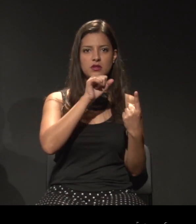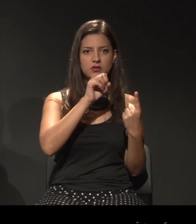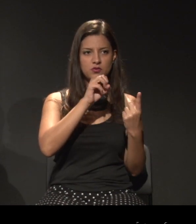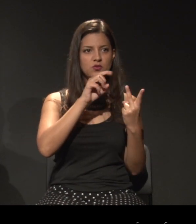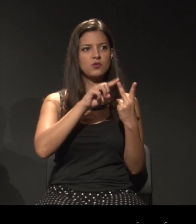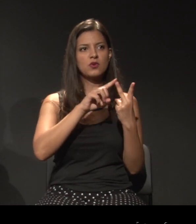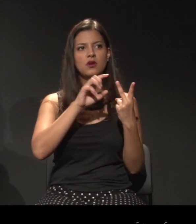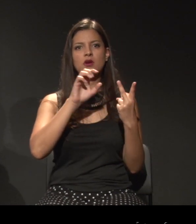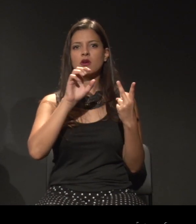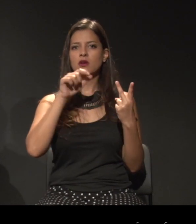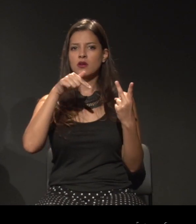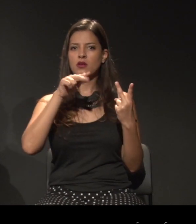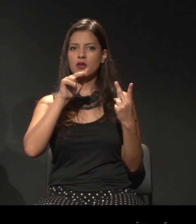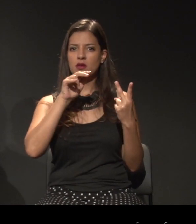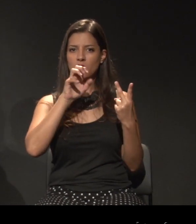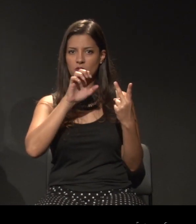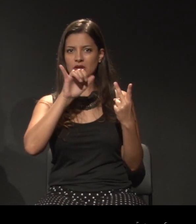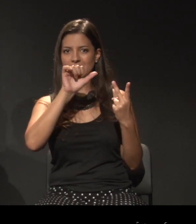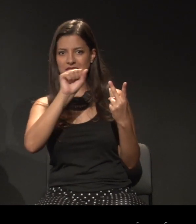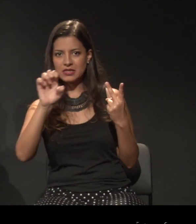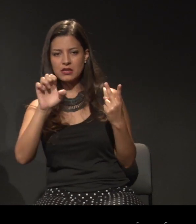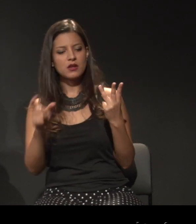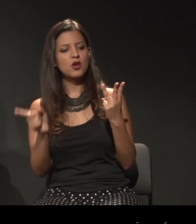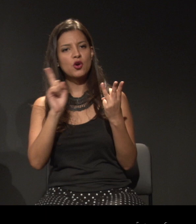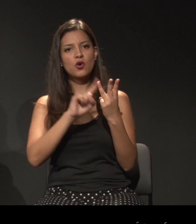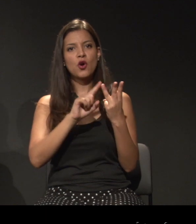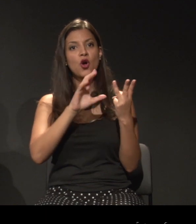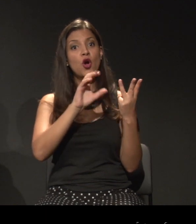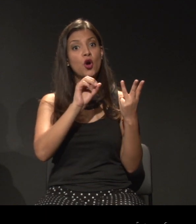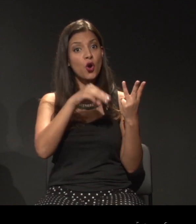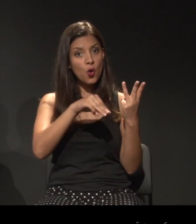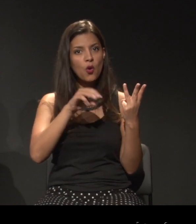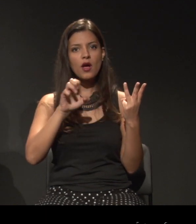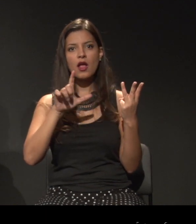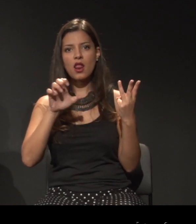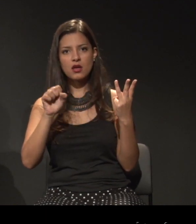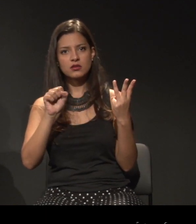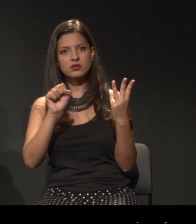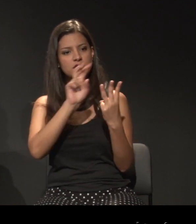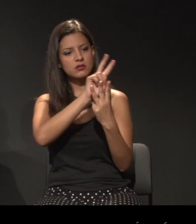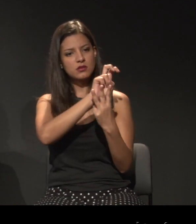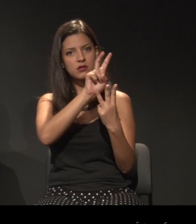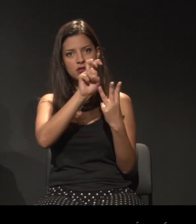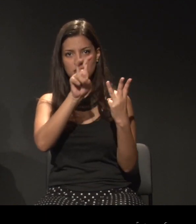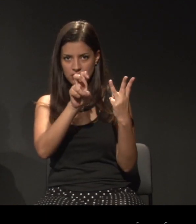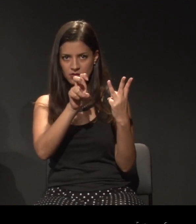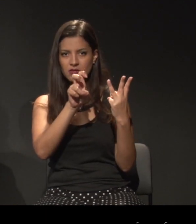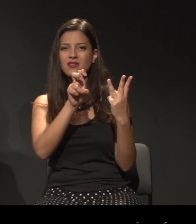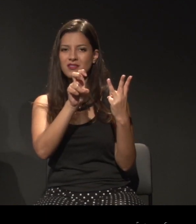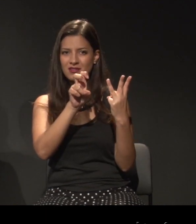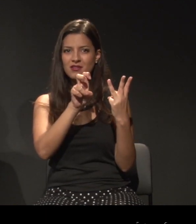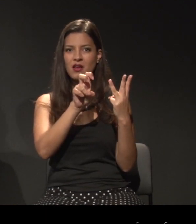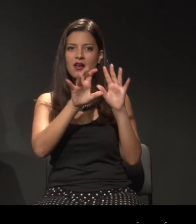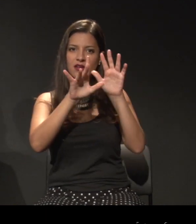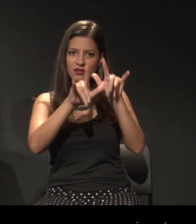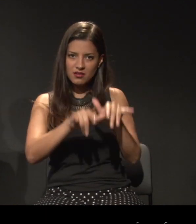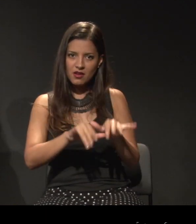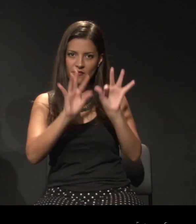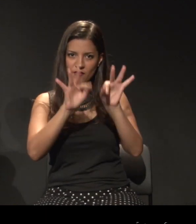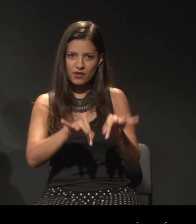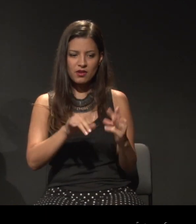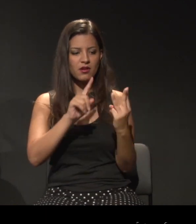e o terceiro conhece, com eles. Ou seja, como monografia, como resultado, a